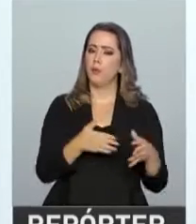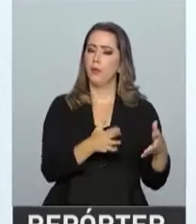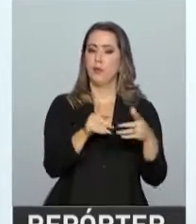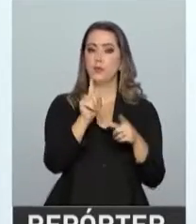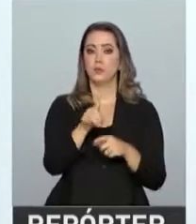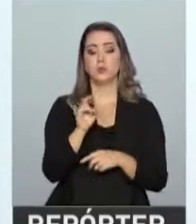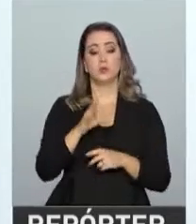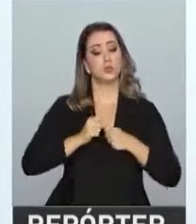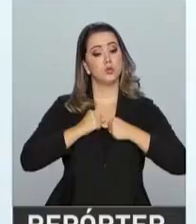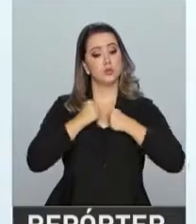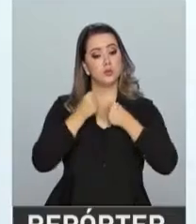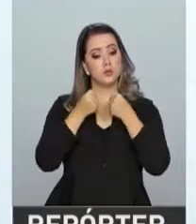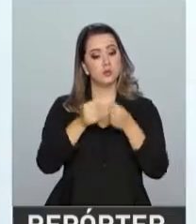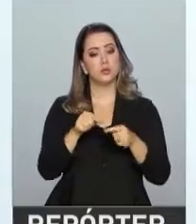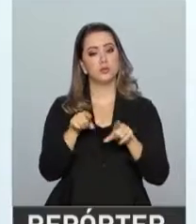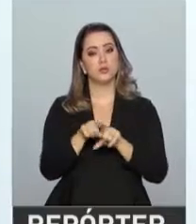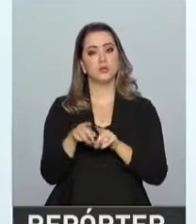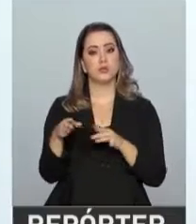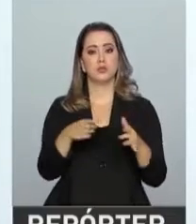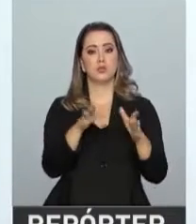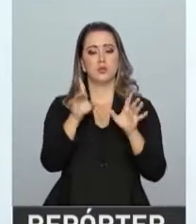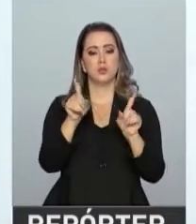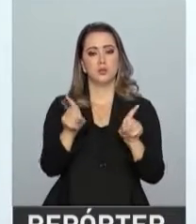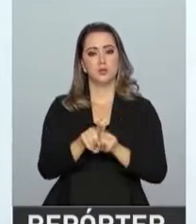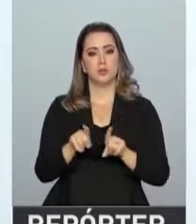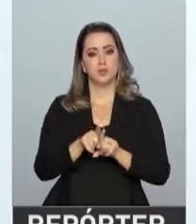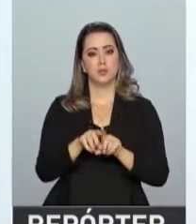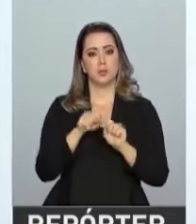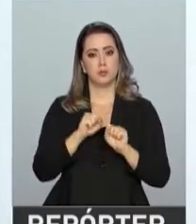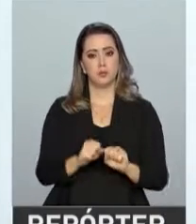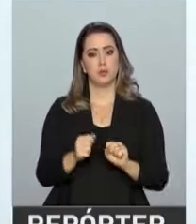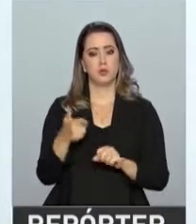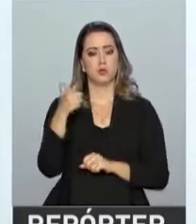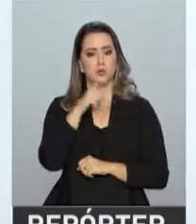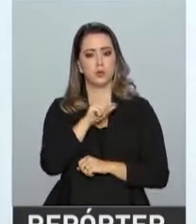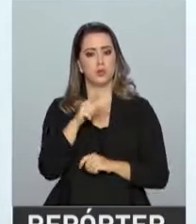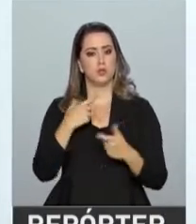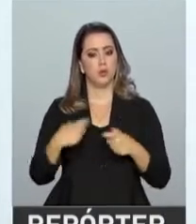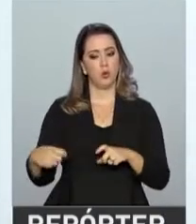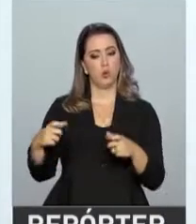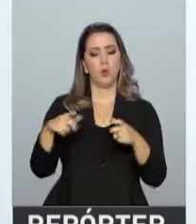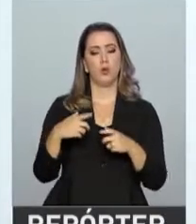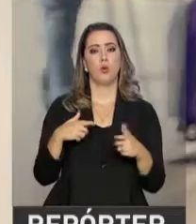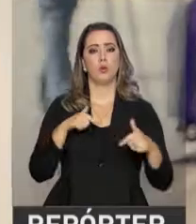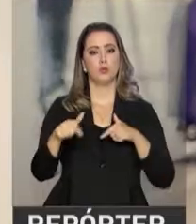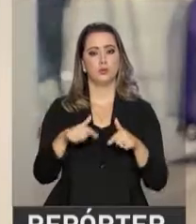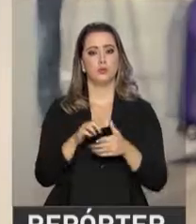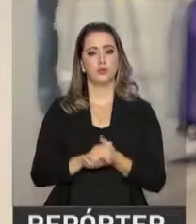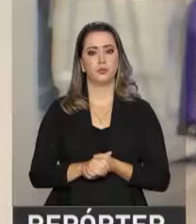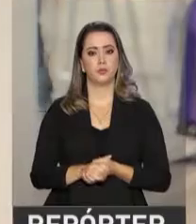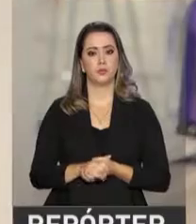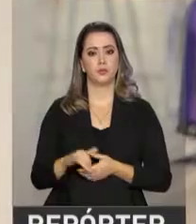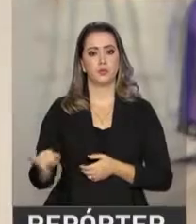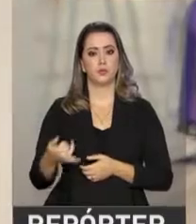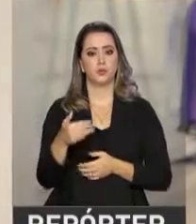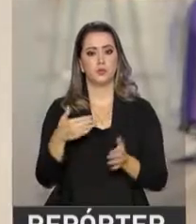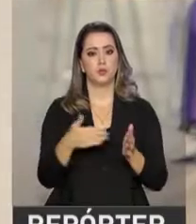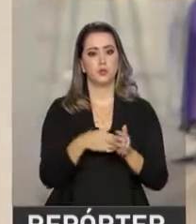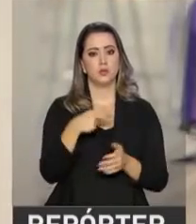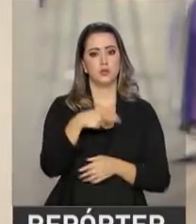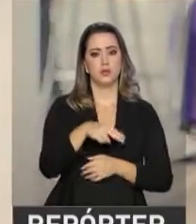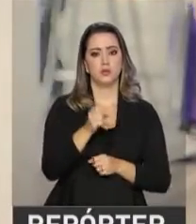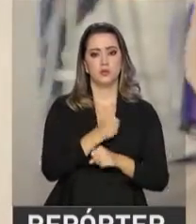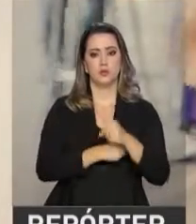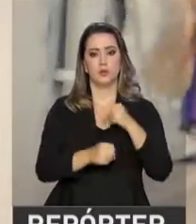ele se esforçar, que ele também pode conseguir, que tem um lugar no mercado de trabalho para ele. De janeiro a novembro do ano